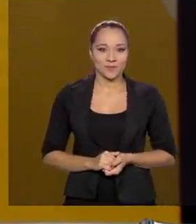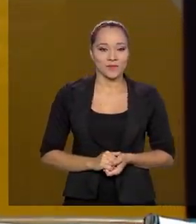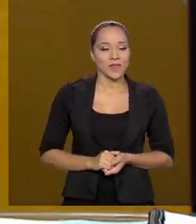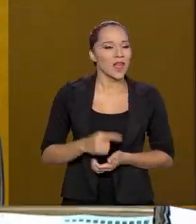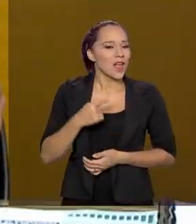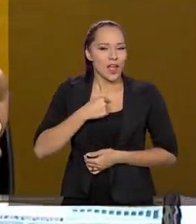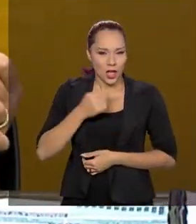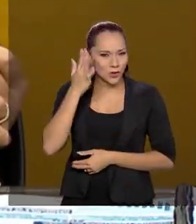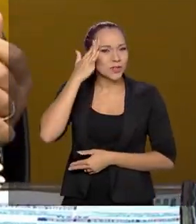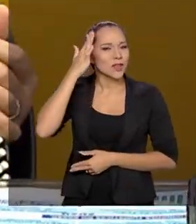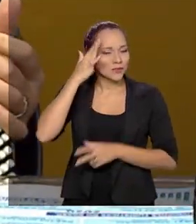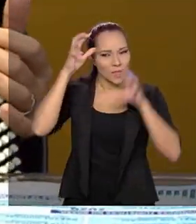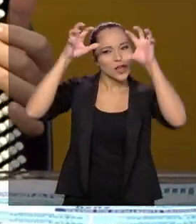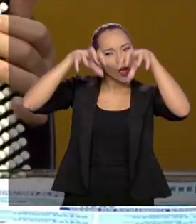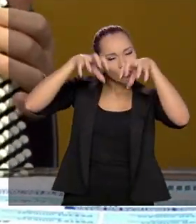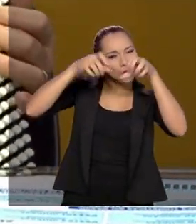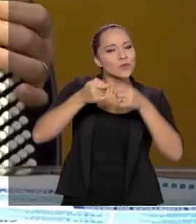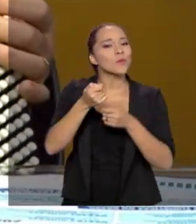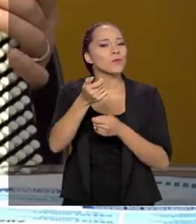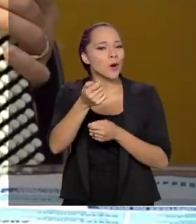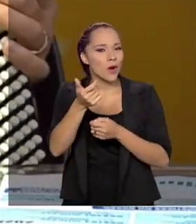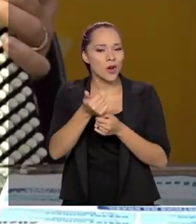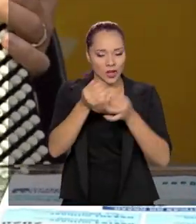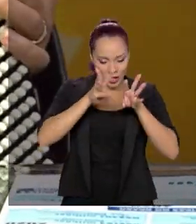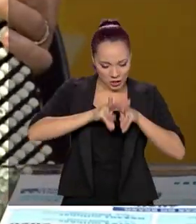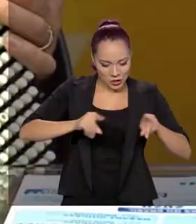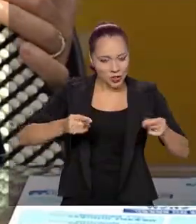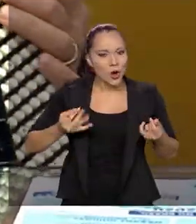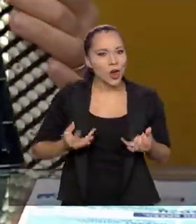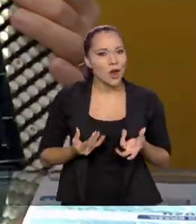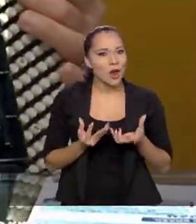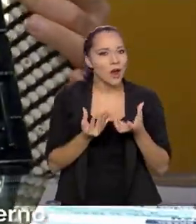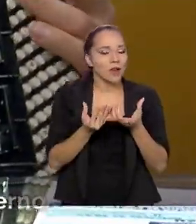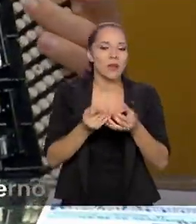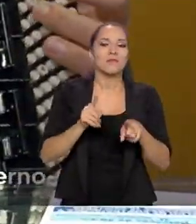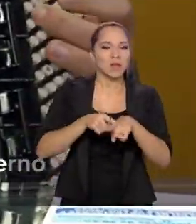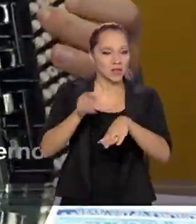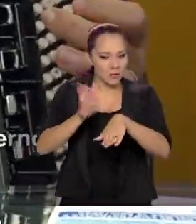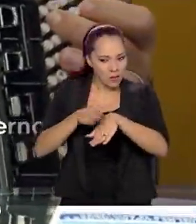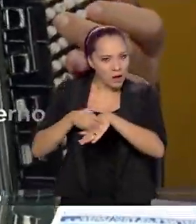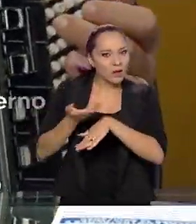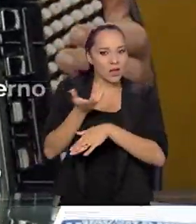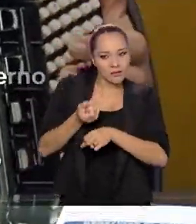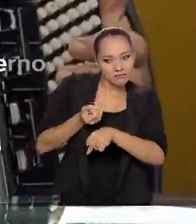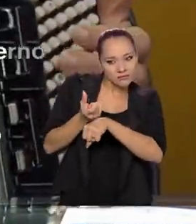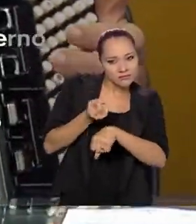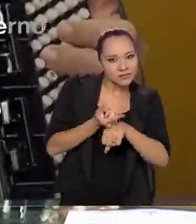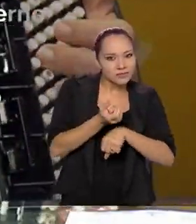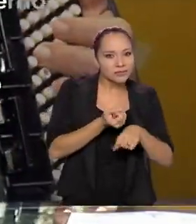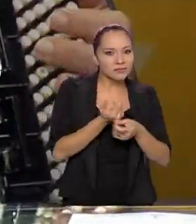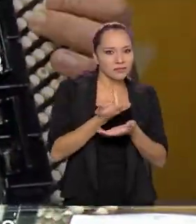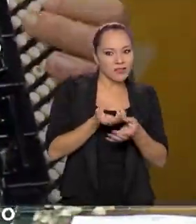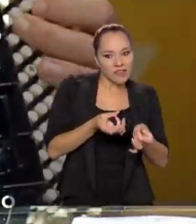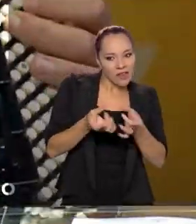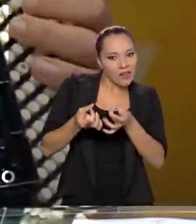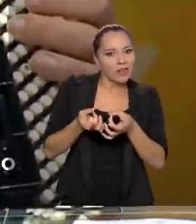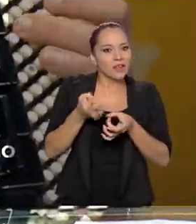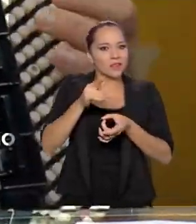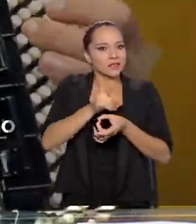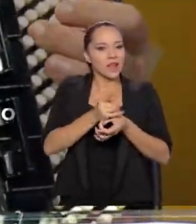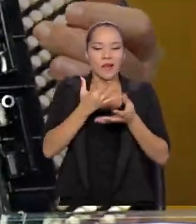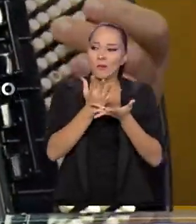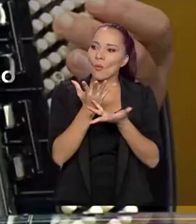Eu sei que a chuva é pouca e que o chão é quente, mas tem mão boba enganando a gente, secando o verde da